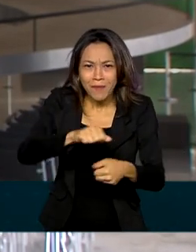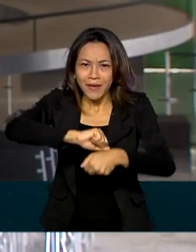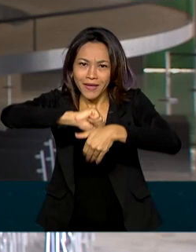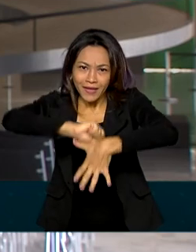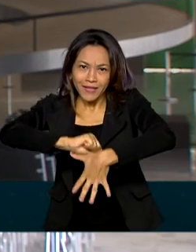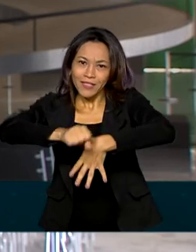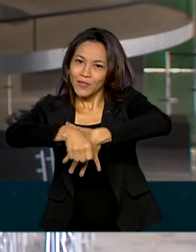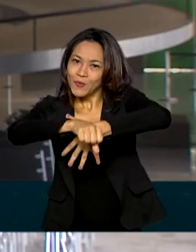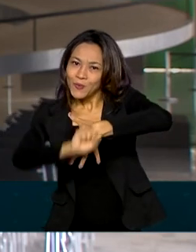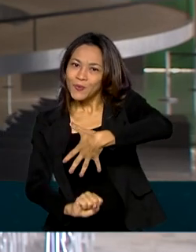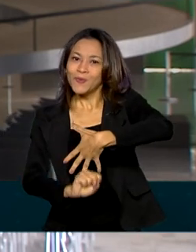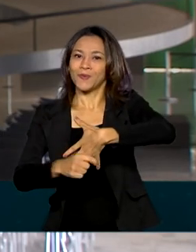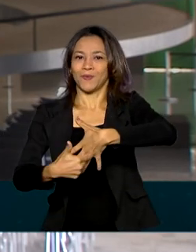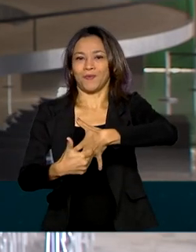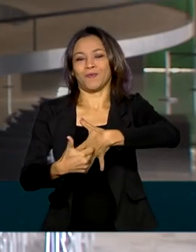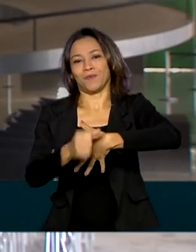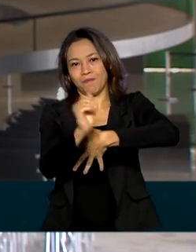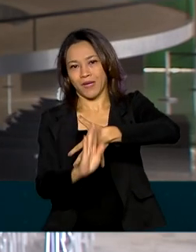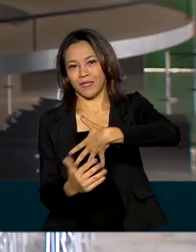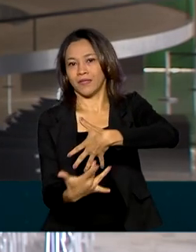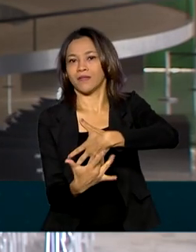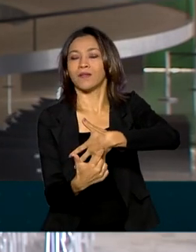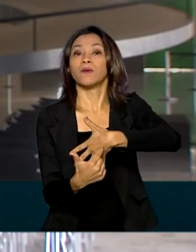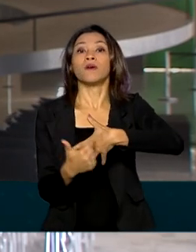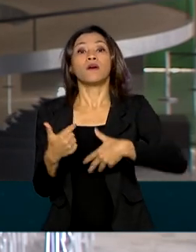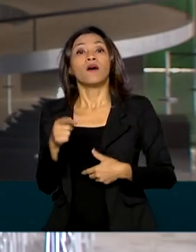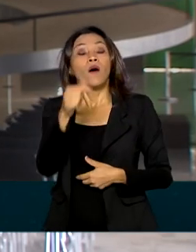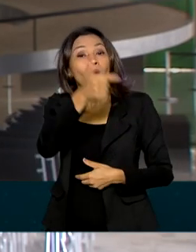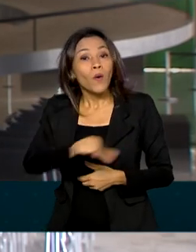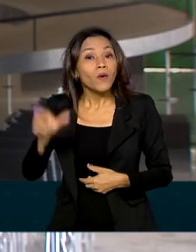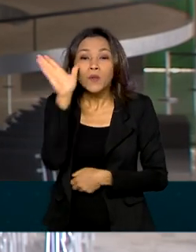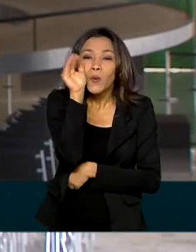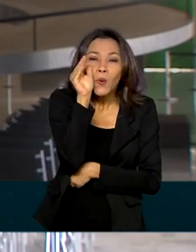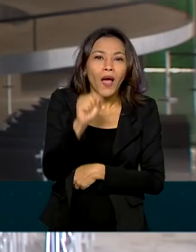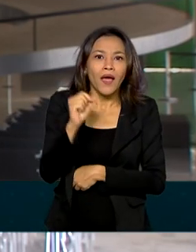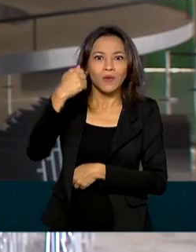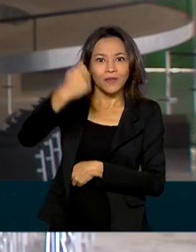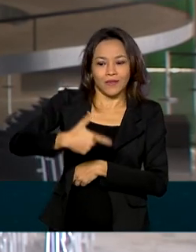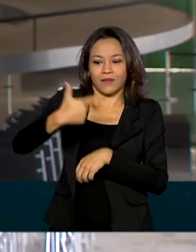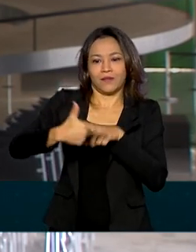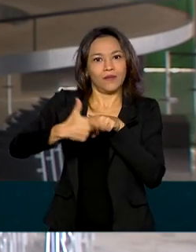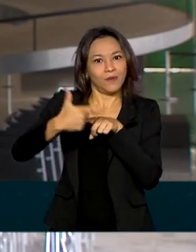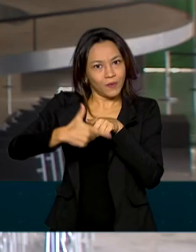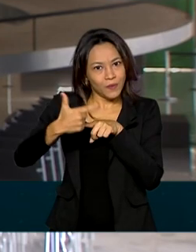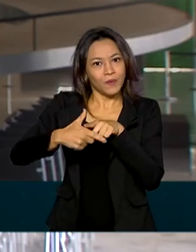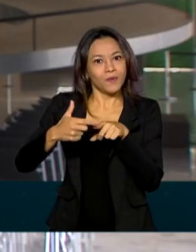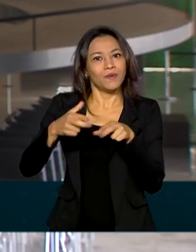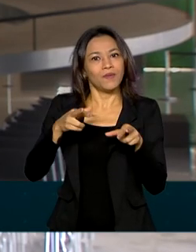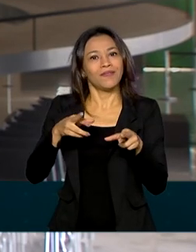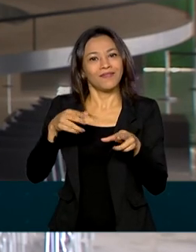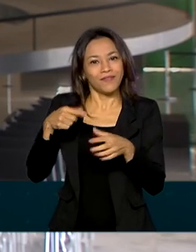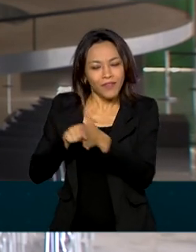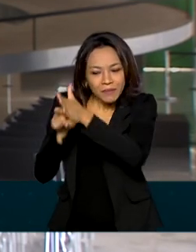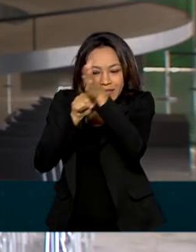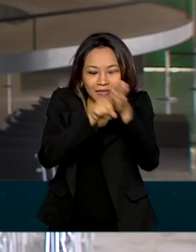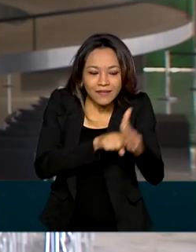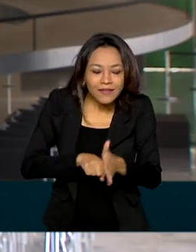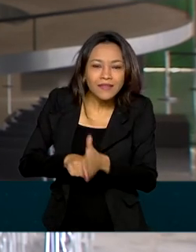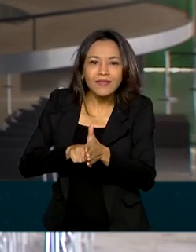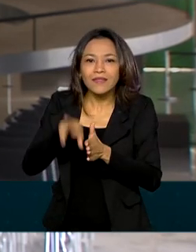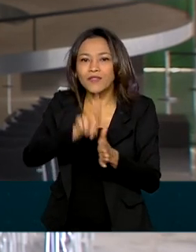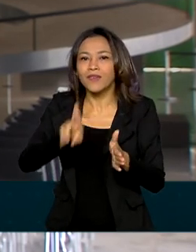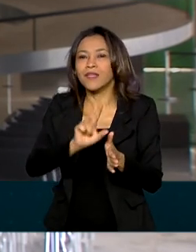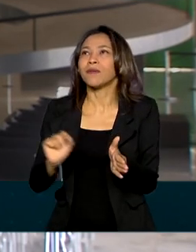da América do Sul. Uma curiosidade sobre esse nanossatélite é que ele é o segundo equipamento universitário feito no âmbito do